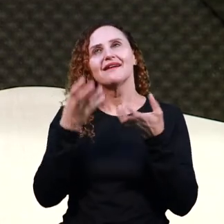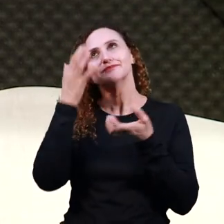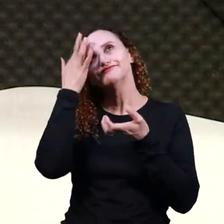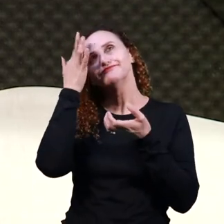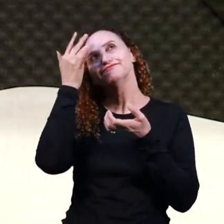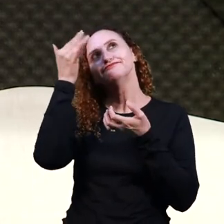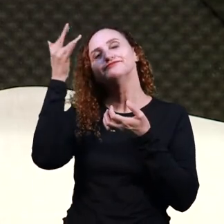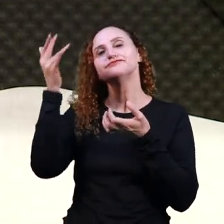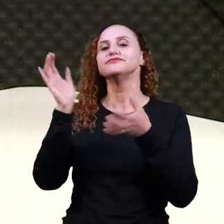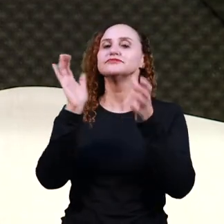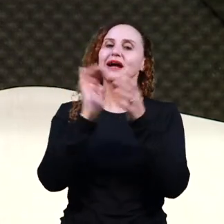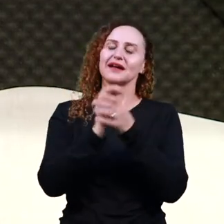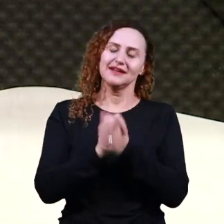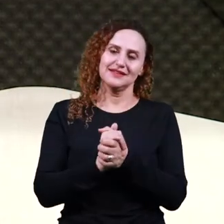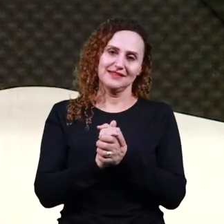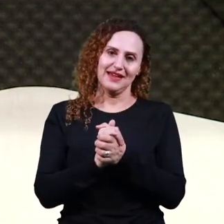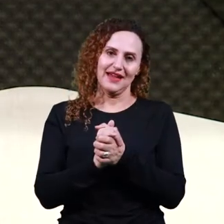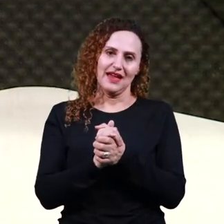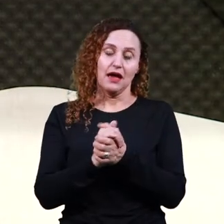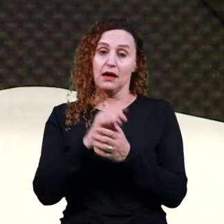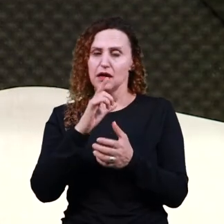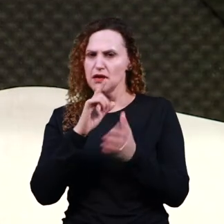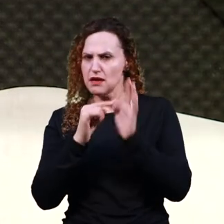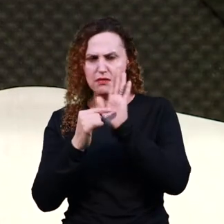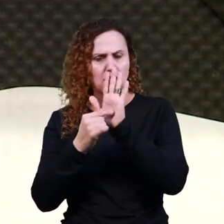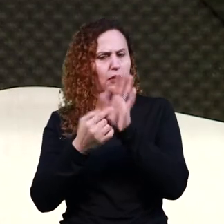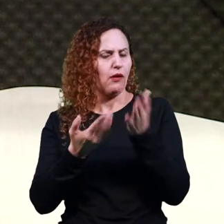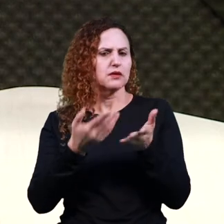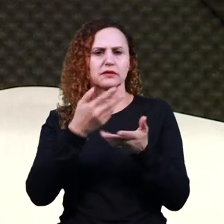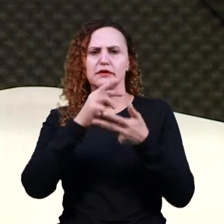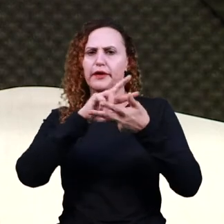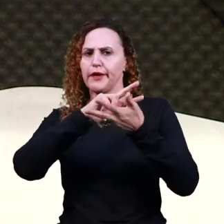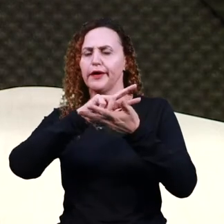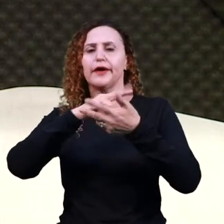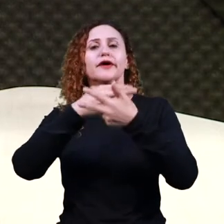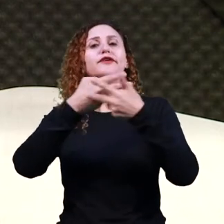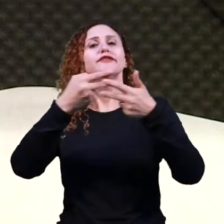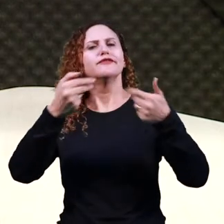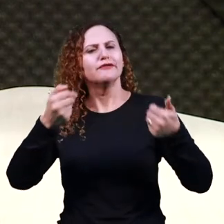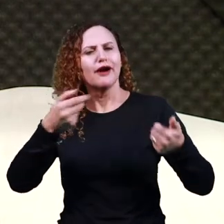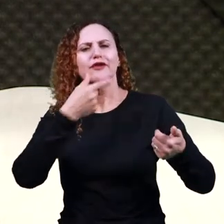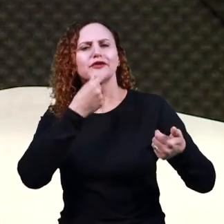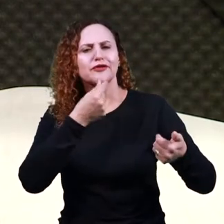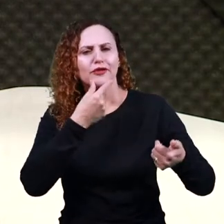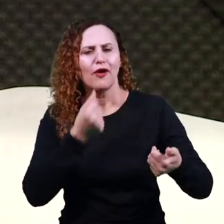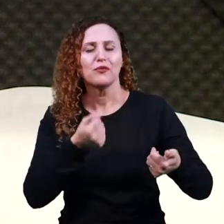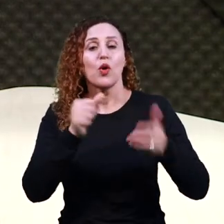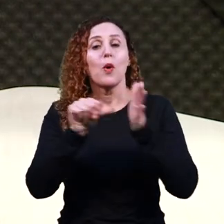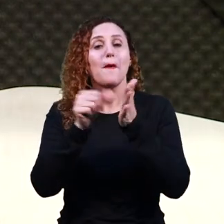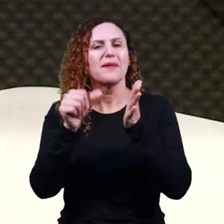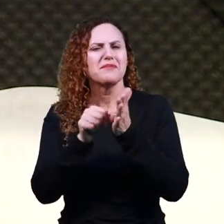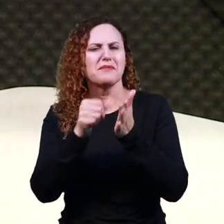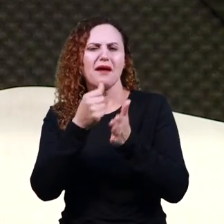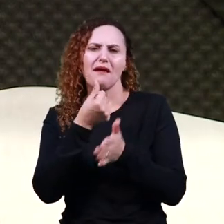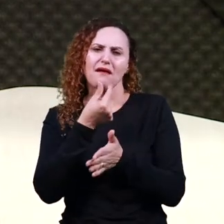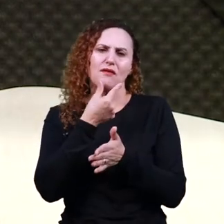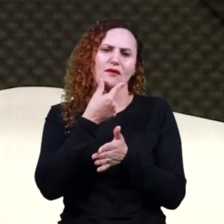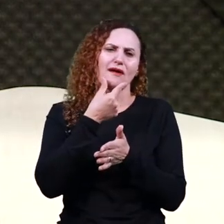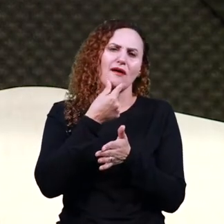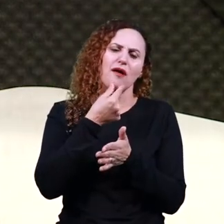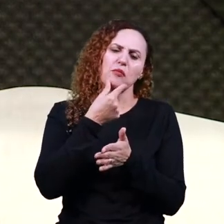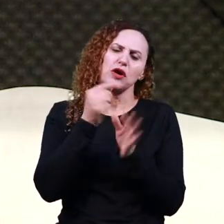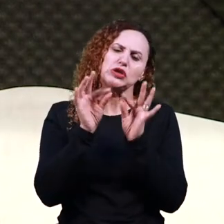casar. E é trazido a ela vários pretendentes. Então, o primeiro pretendente é um rapaz simples, que a Inês